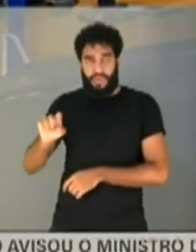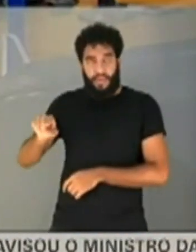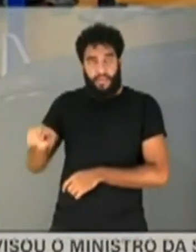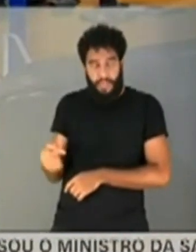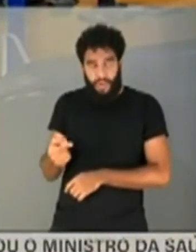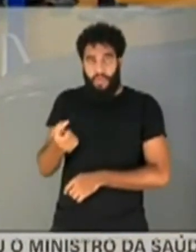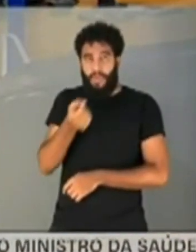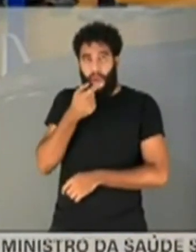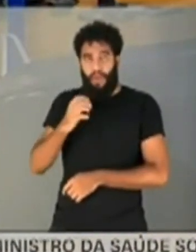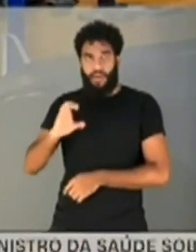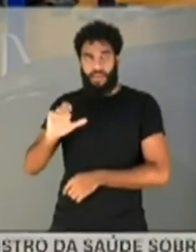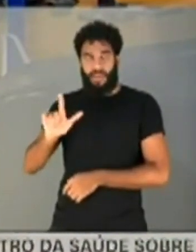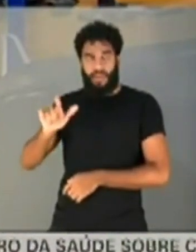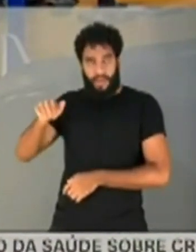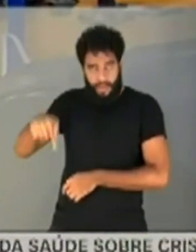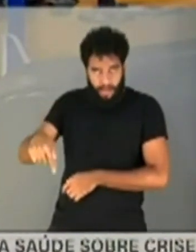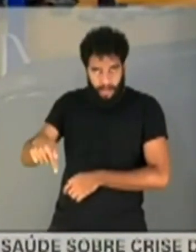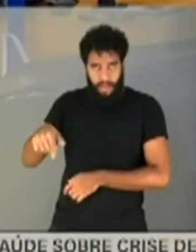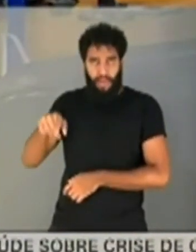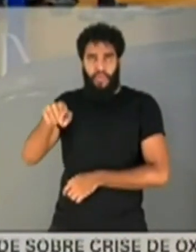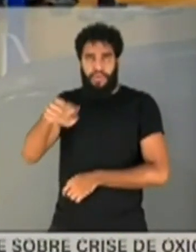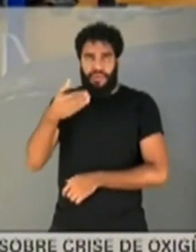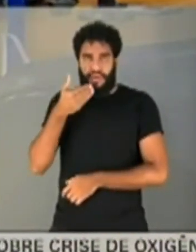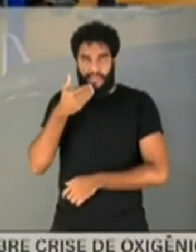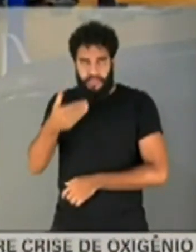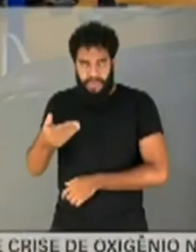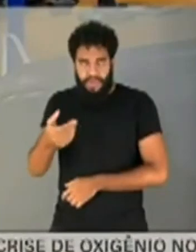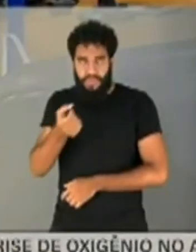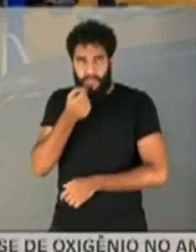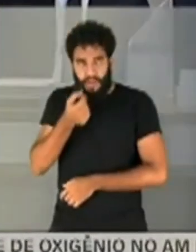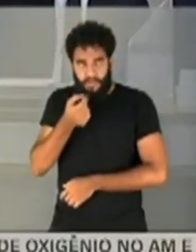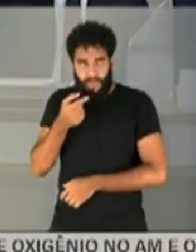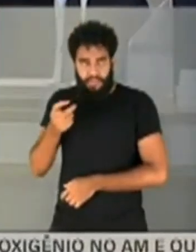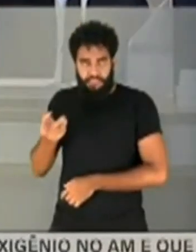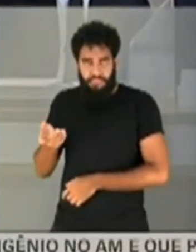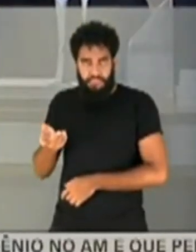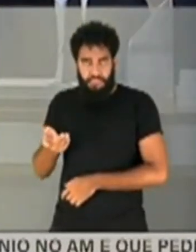hidroxicloroquina. Foi o senhor que solicitou esses comprimidos?